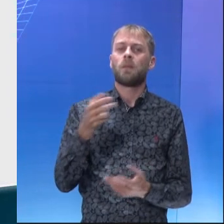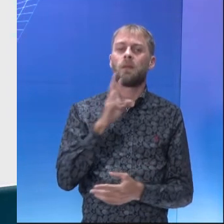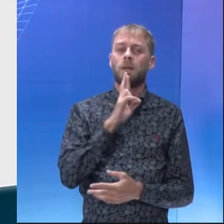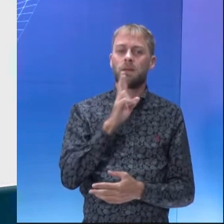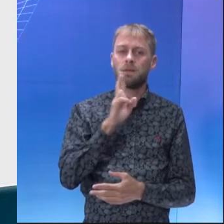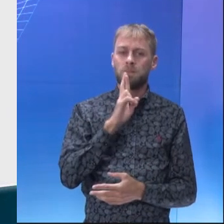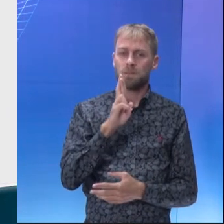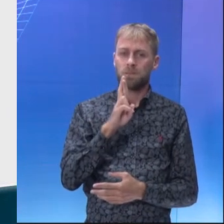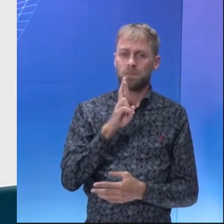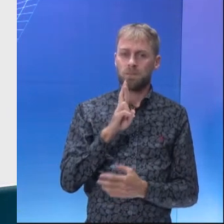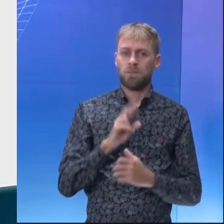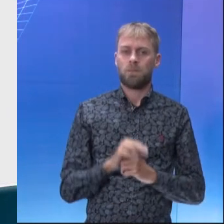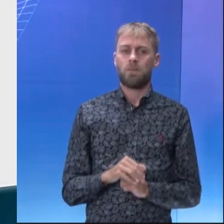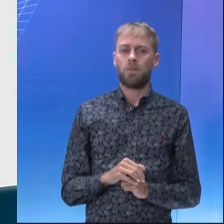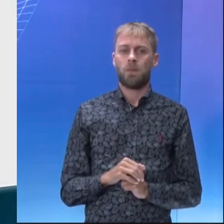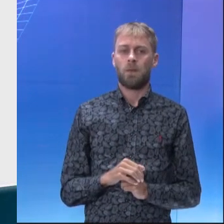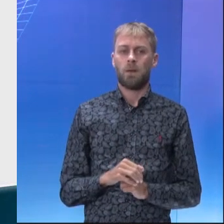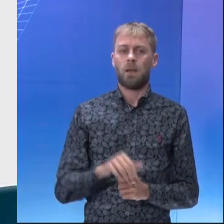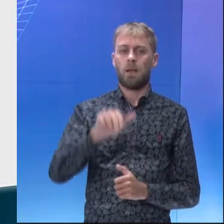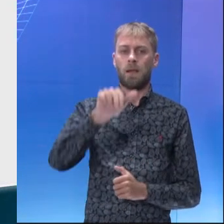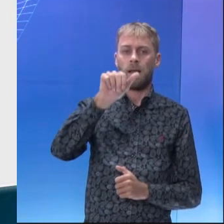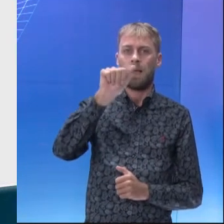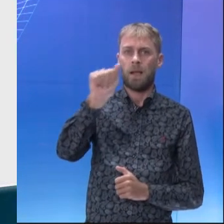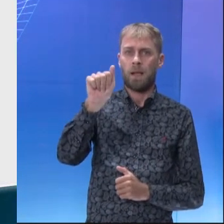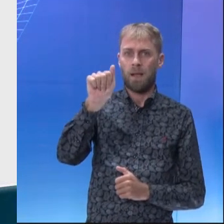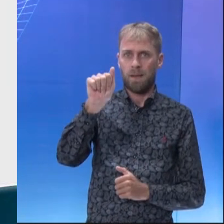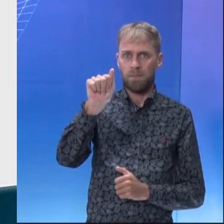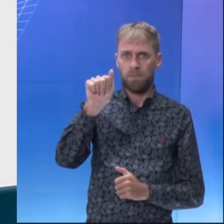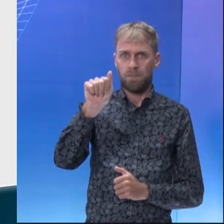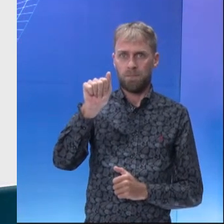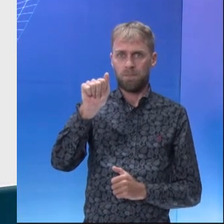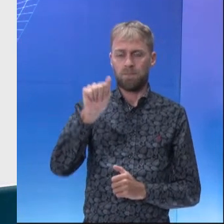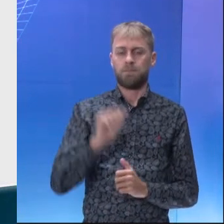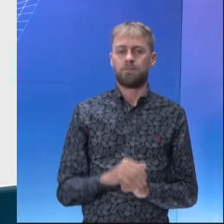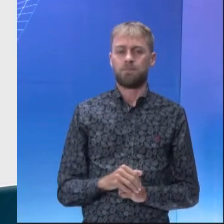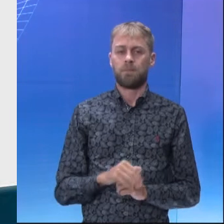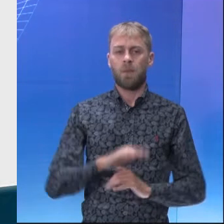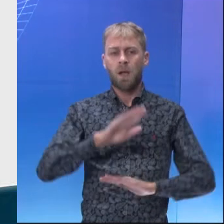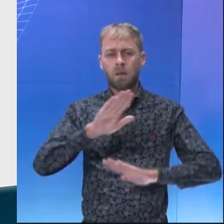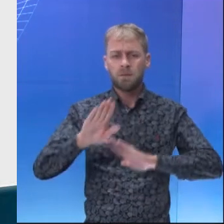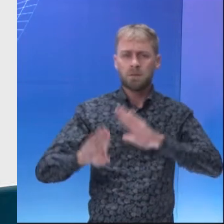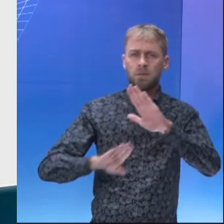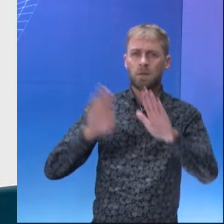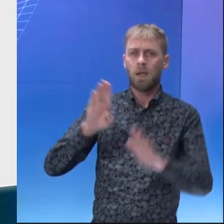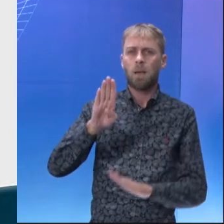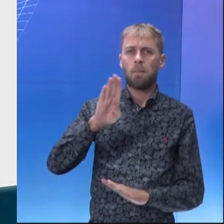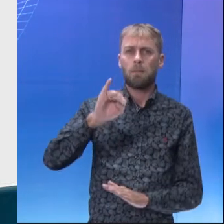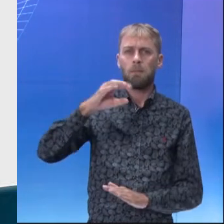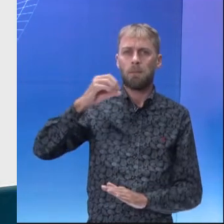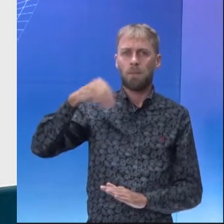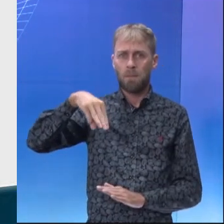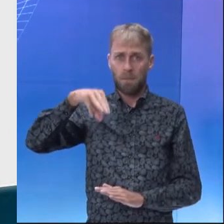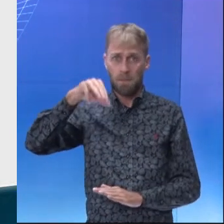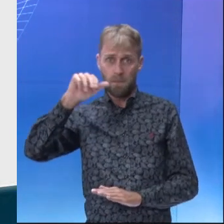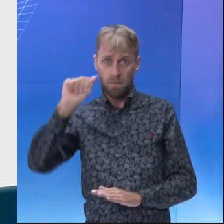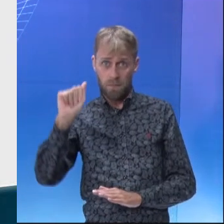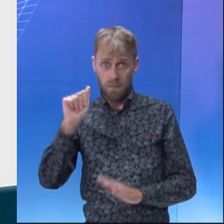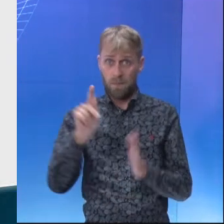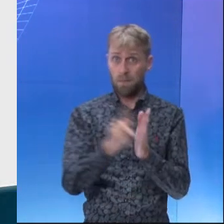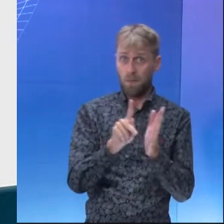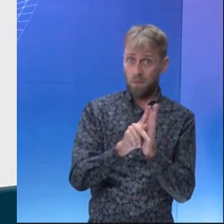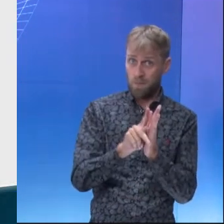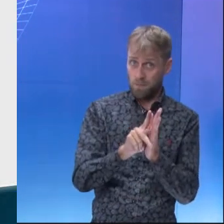nós temos aí na letra A, conservação do bioma nativo.